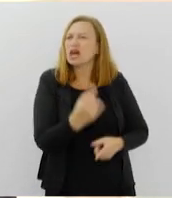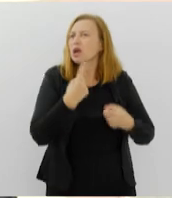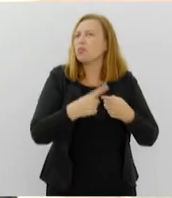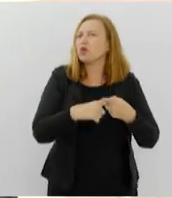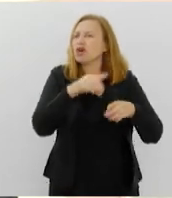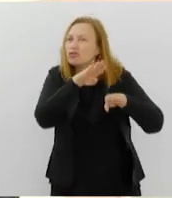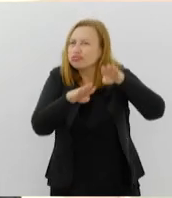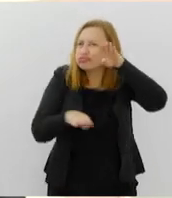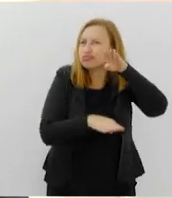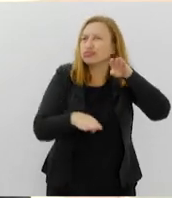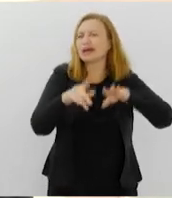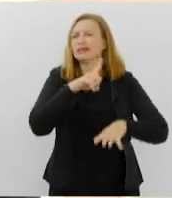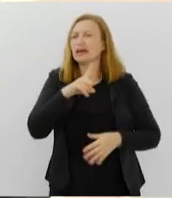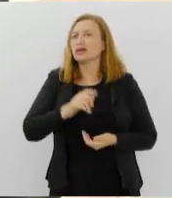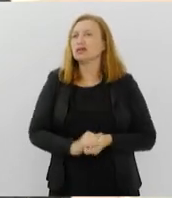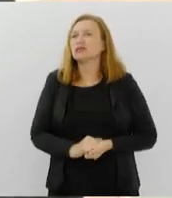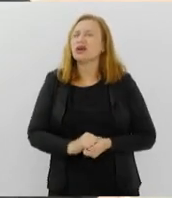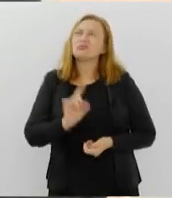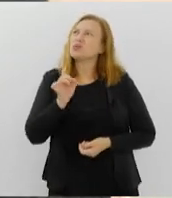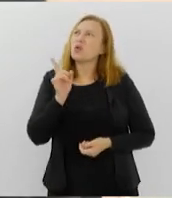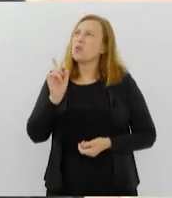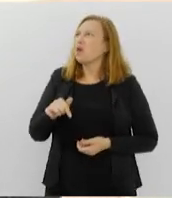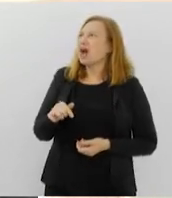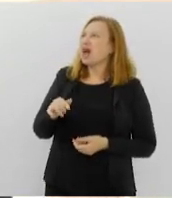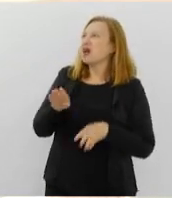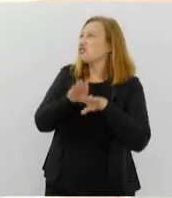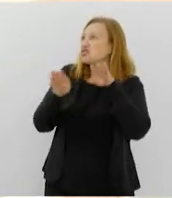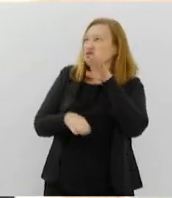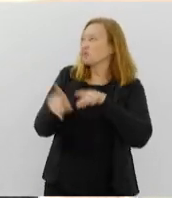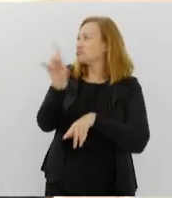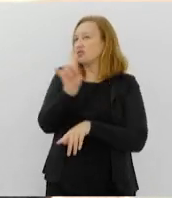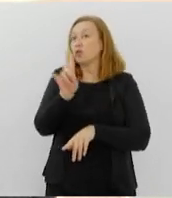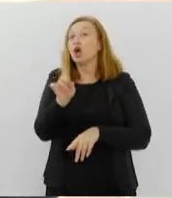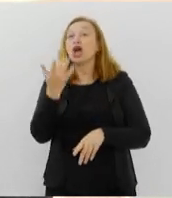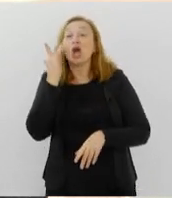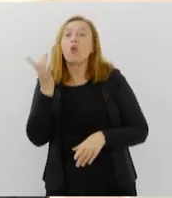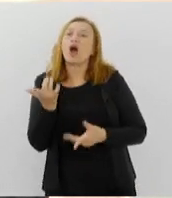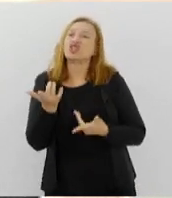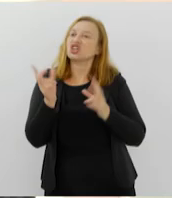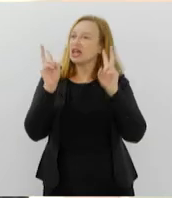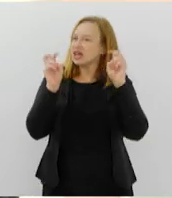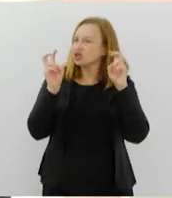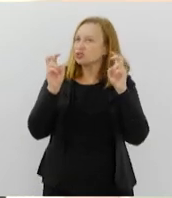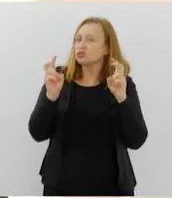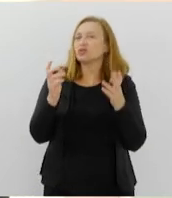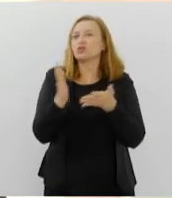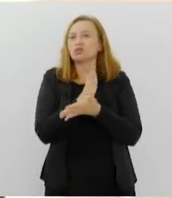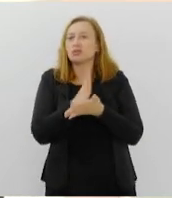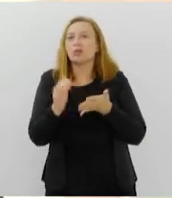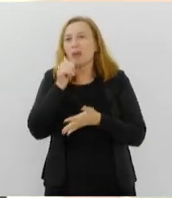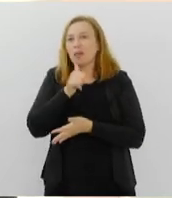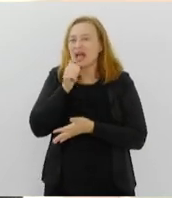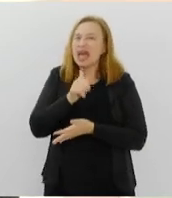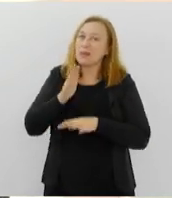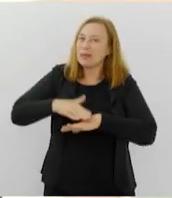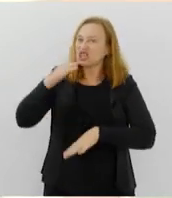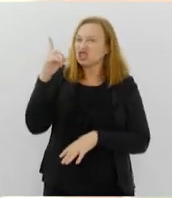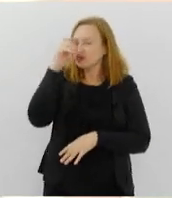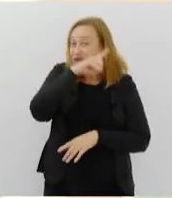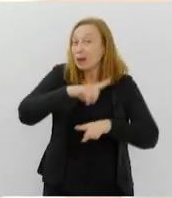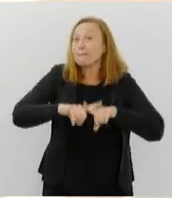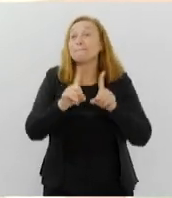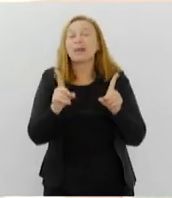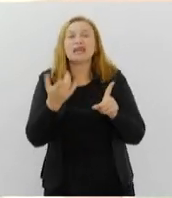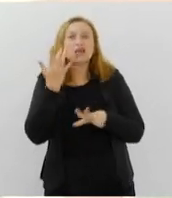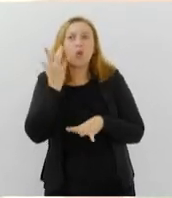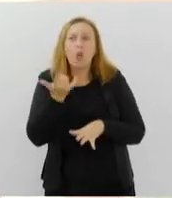desigualdade? Não acho que haja uma desigualdade. Acho que até as questões para as mulheres é mais difícil. Sendo que